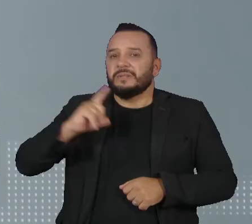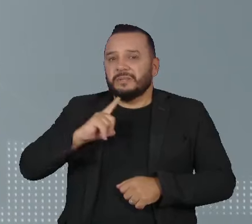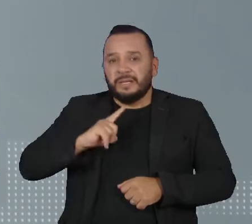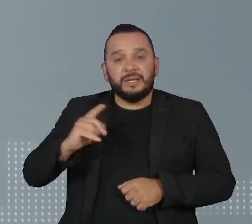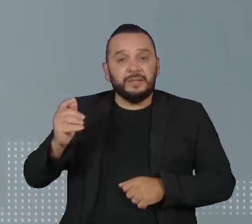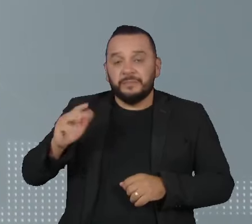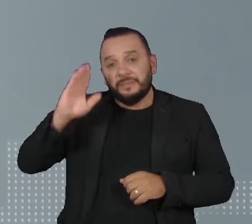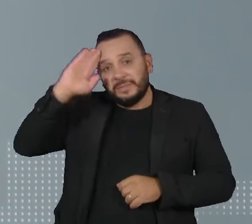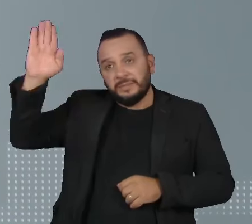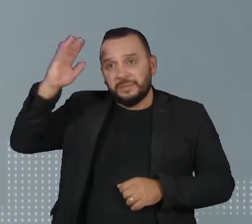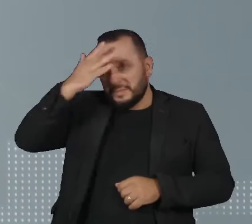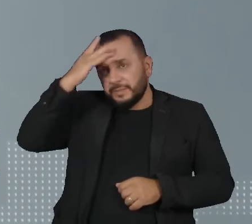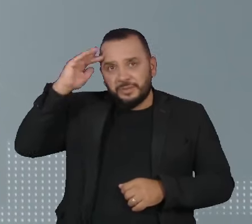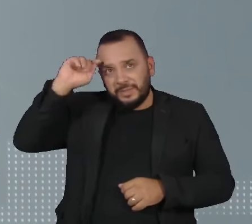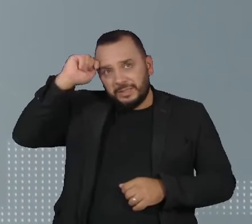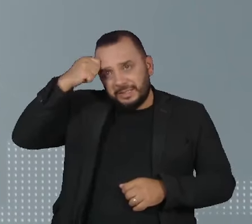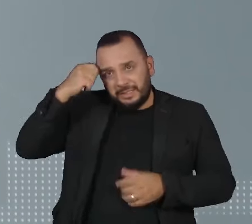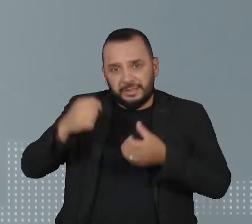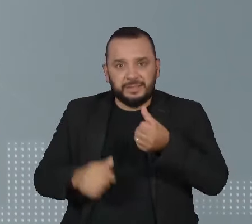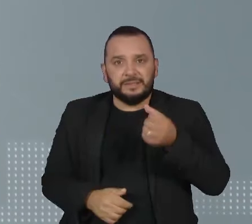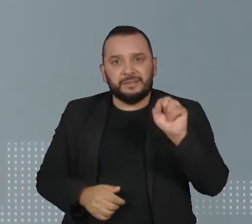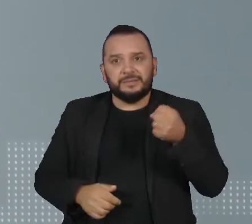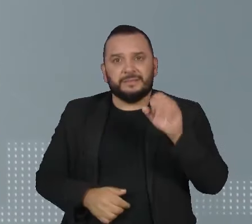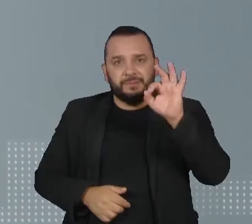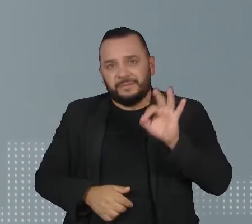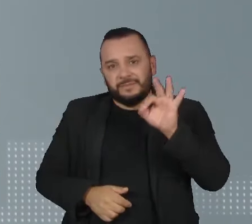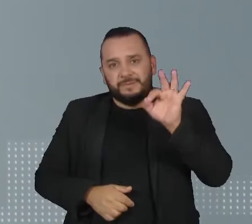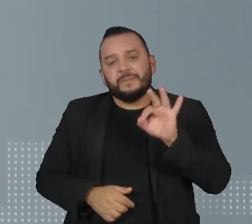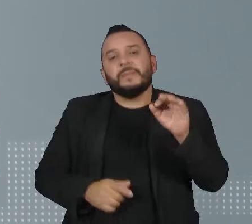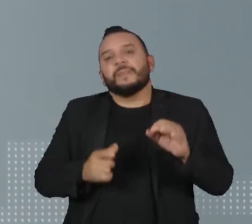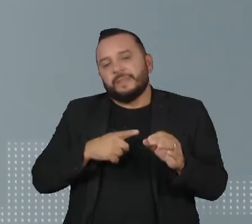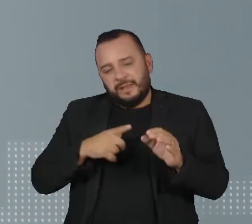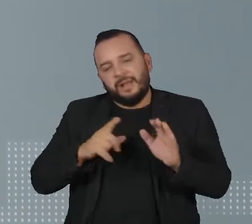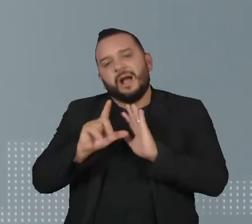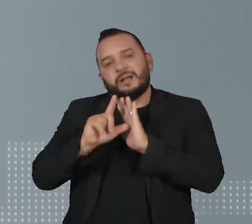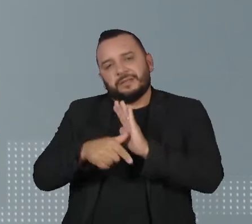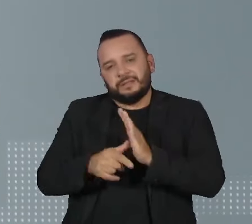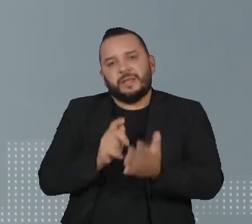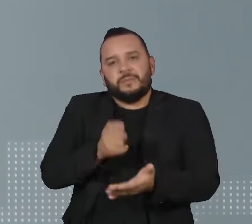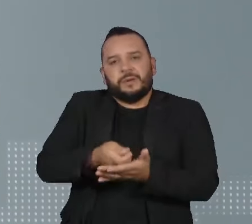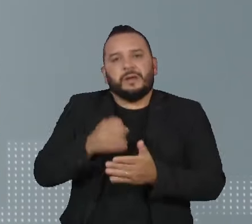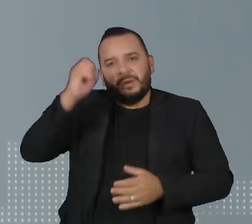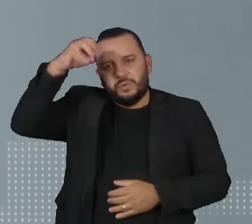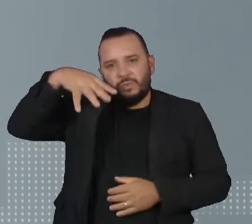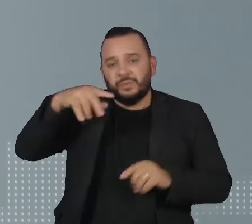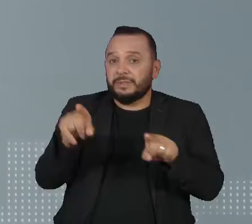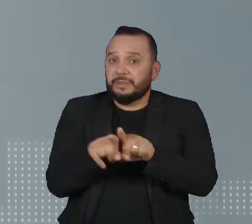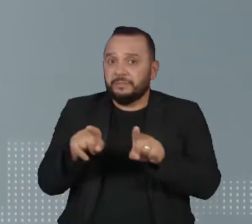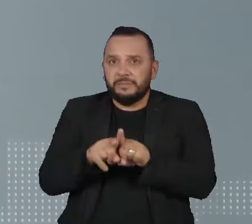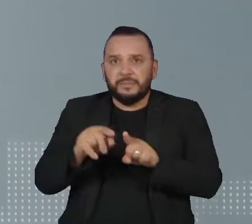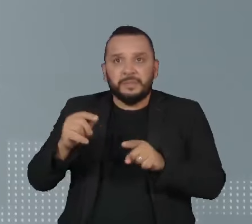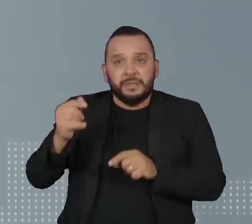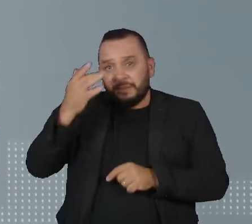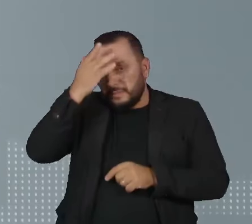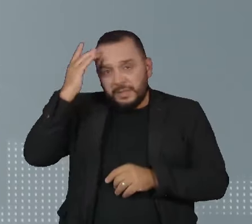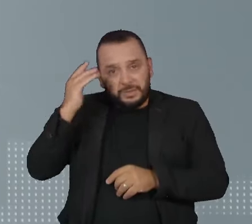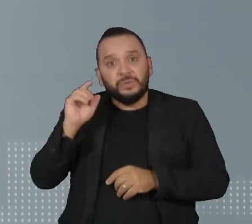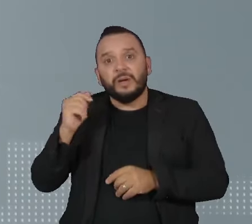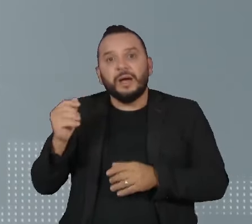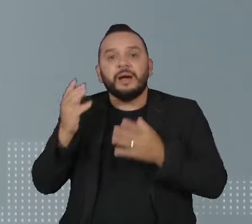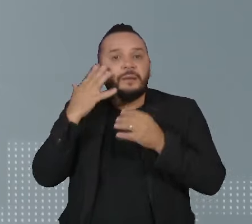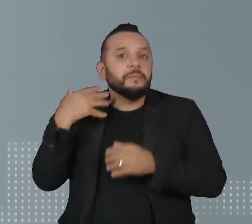pessoas negras. 68% estão com a conta atrasada. A taxa de inadimplência cai para